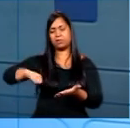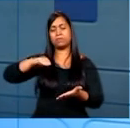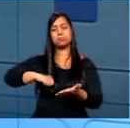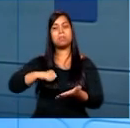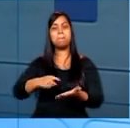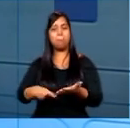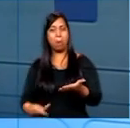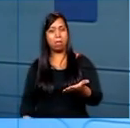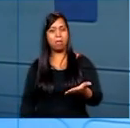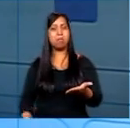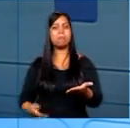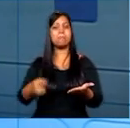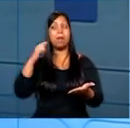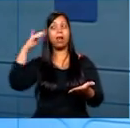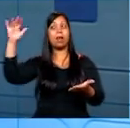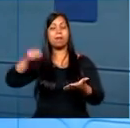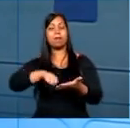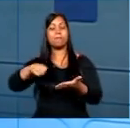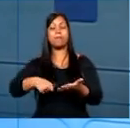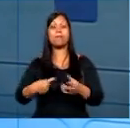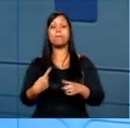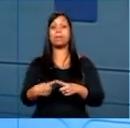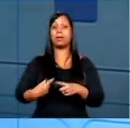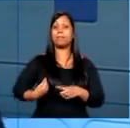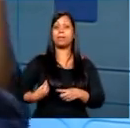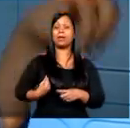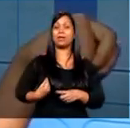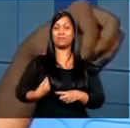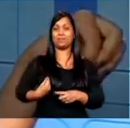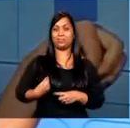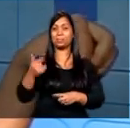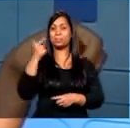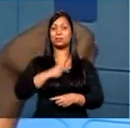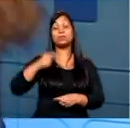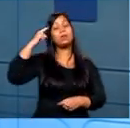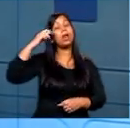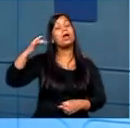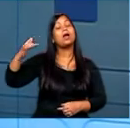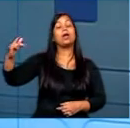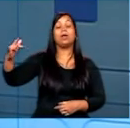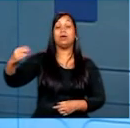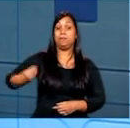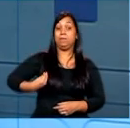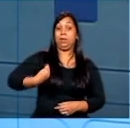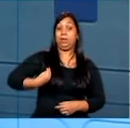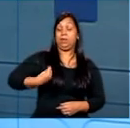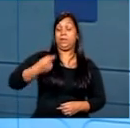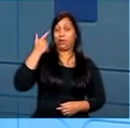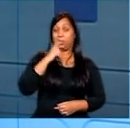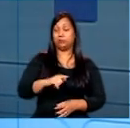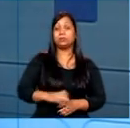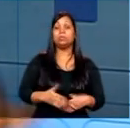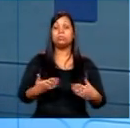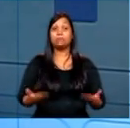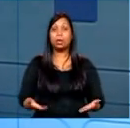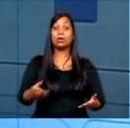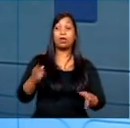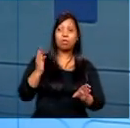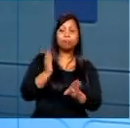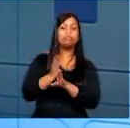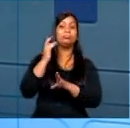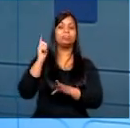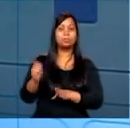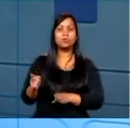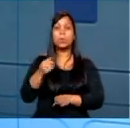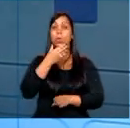muito poéticos para tentar dar conta da sua realidade. Ela fugia um pouquinho para a fantasia para tentar dar conta da sua realidade. Até que ela foi